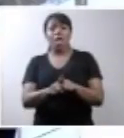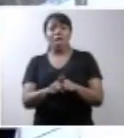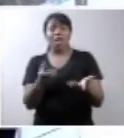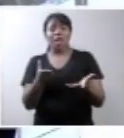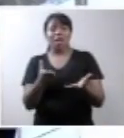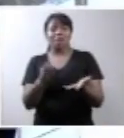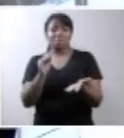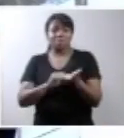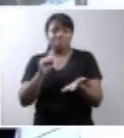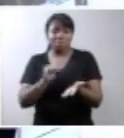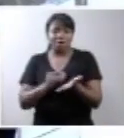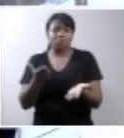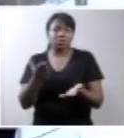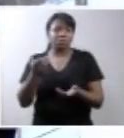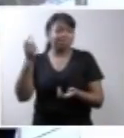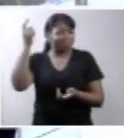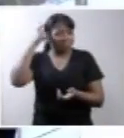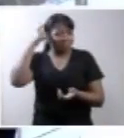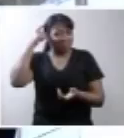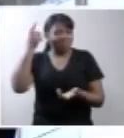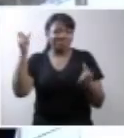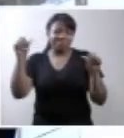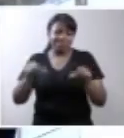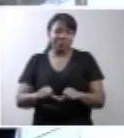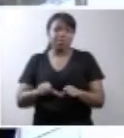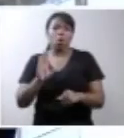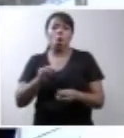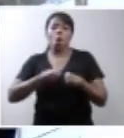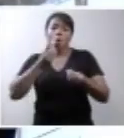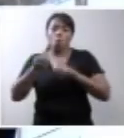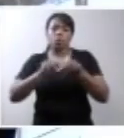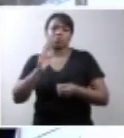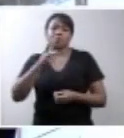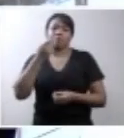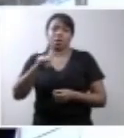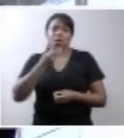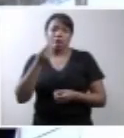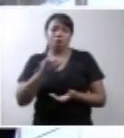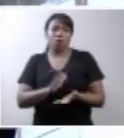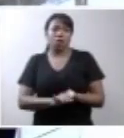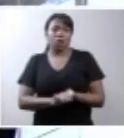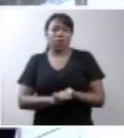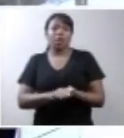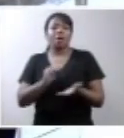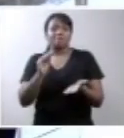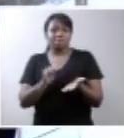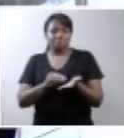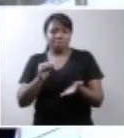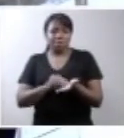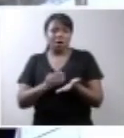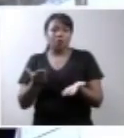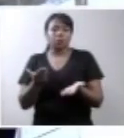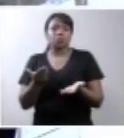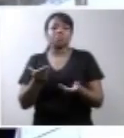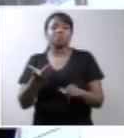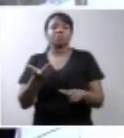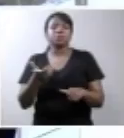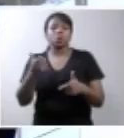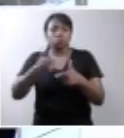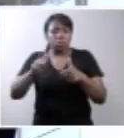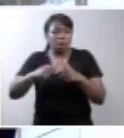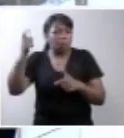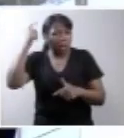congênita grave, que, como já foi dito, a falta, a abóbora craniana, e